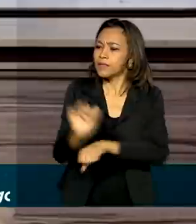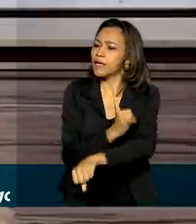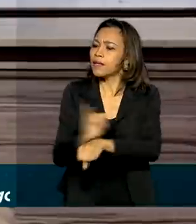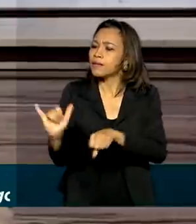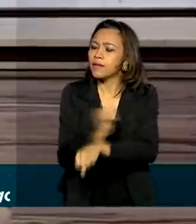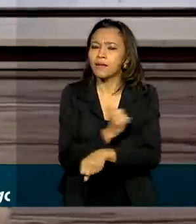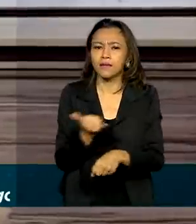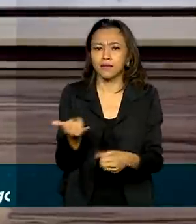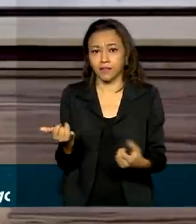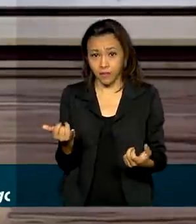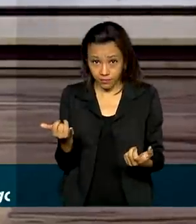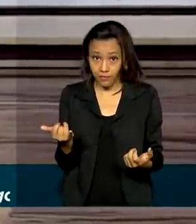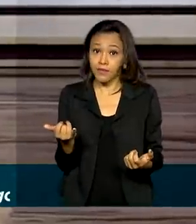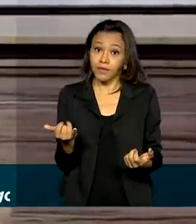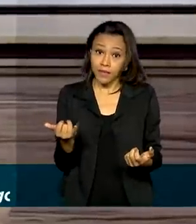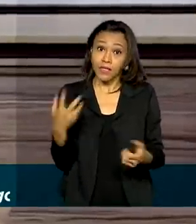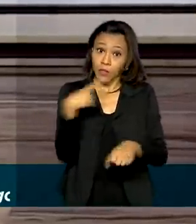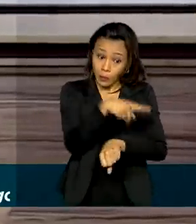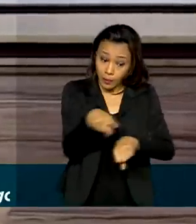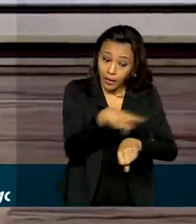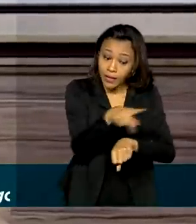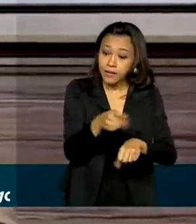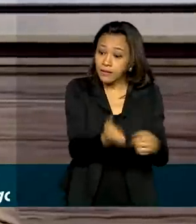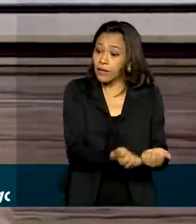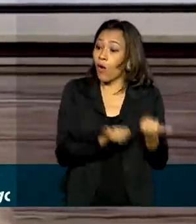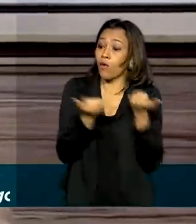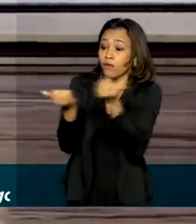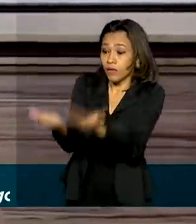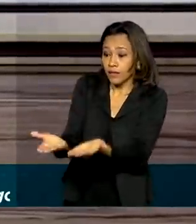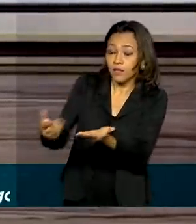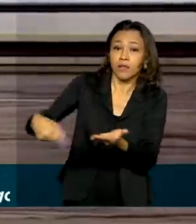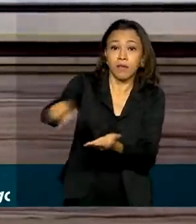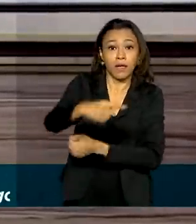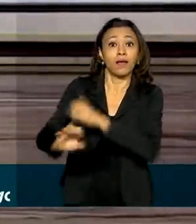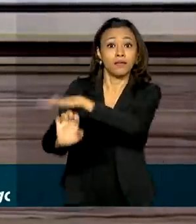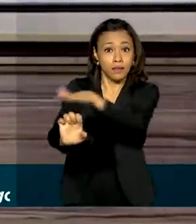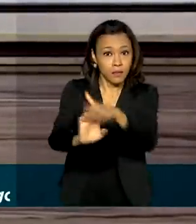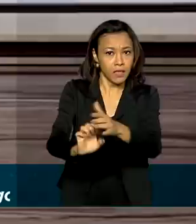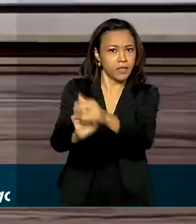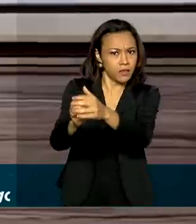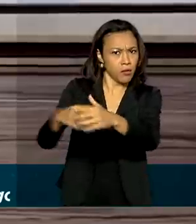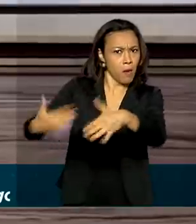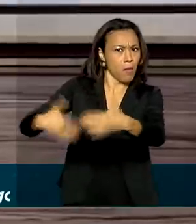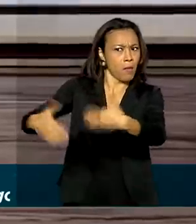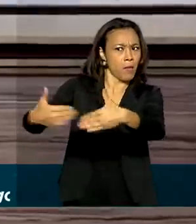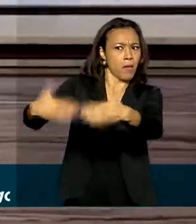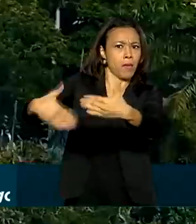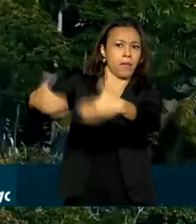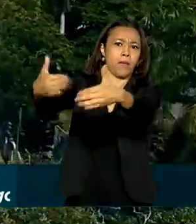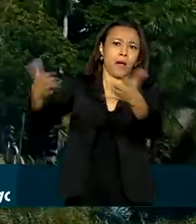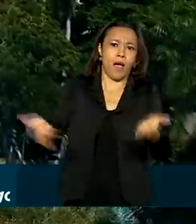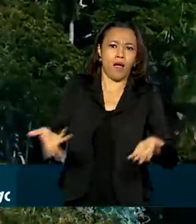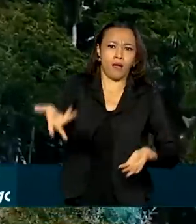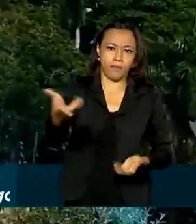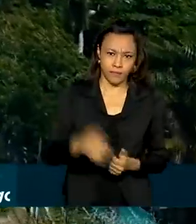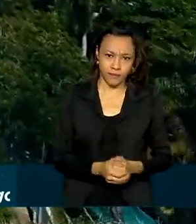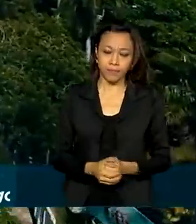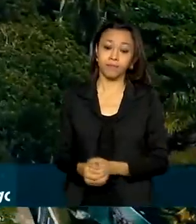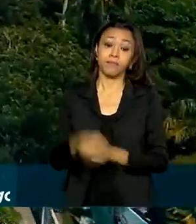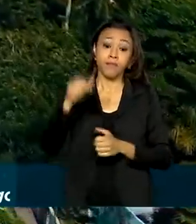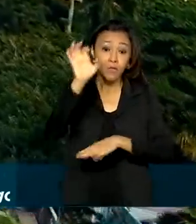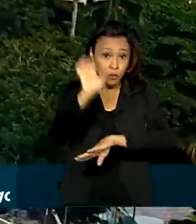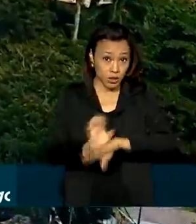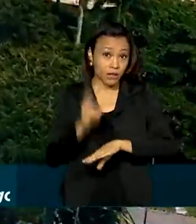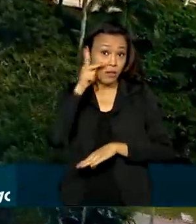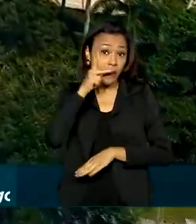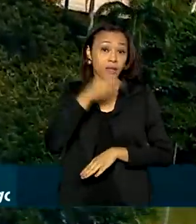que o país está ofertando para que a gente cresça mais rapidamente. Além da Paraíba,